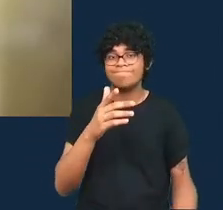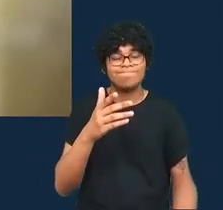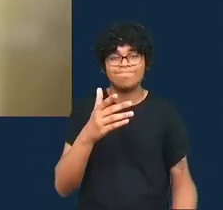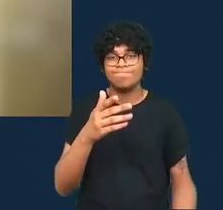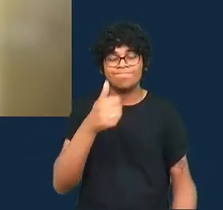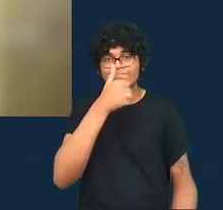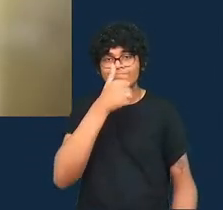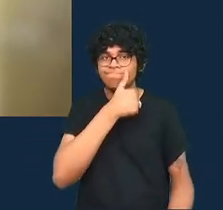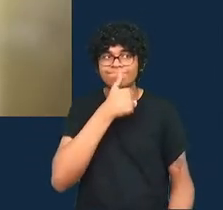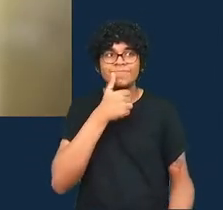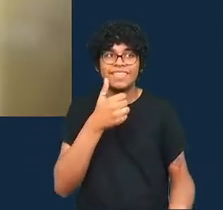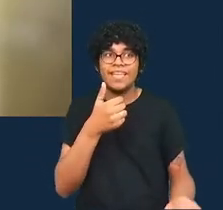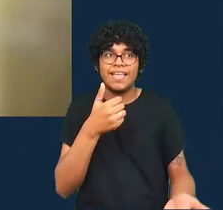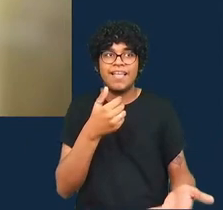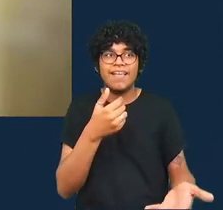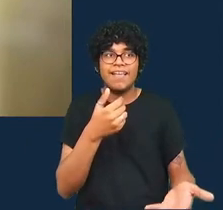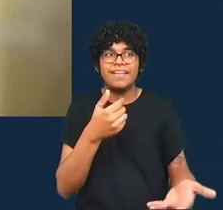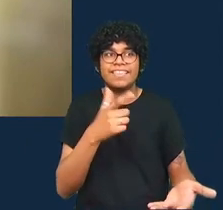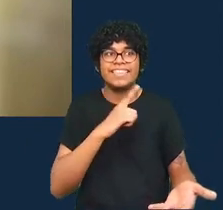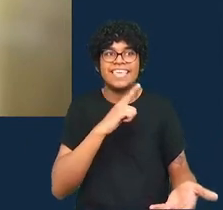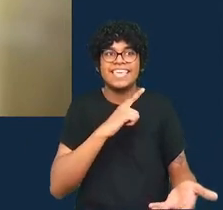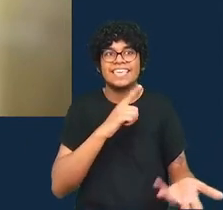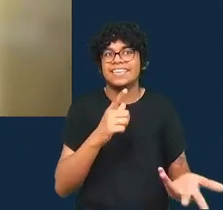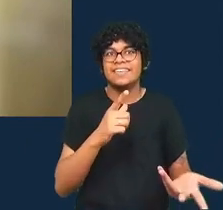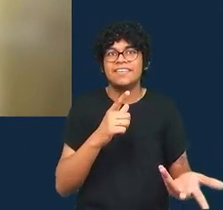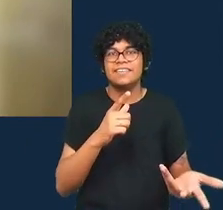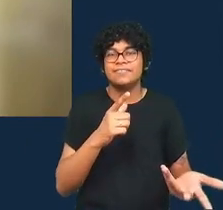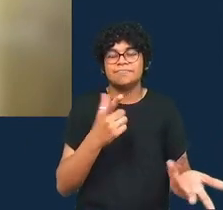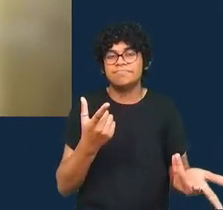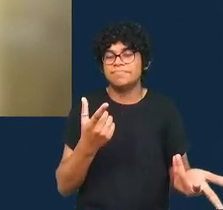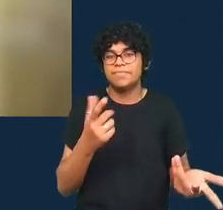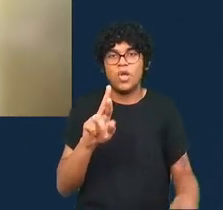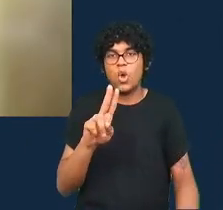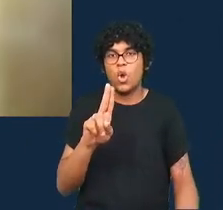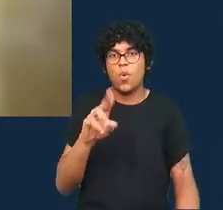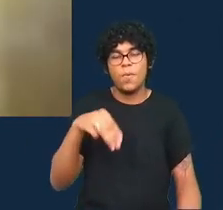e ao mesmo tempo você sempre fala que